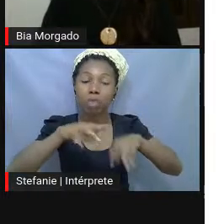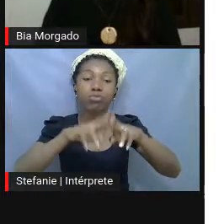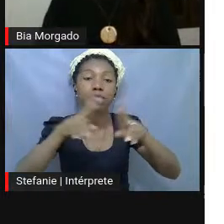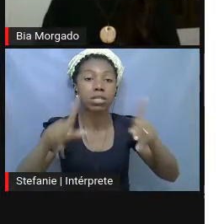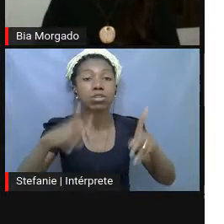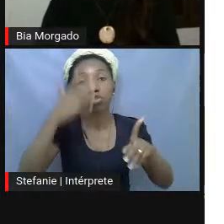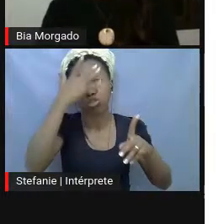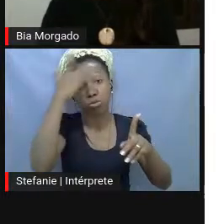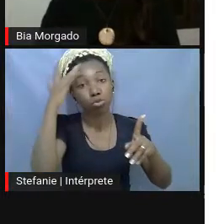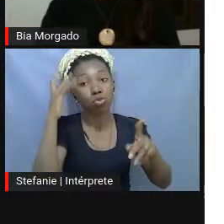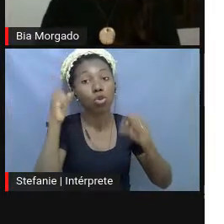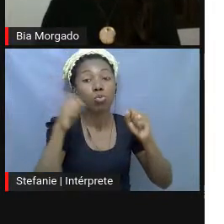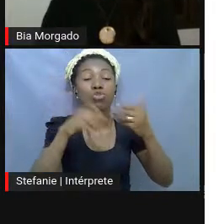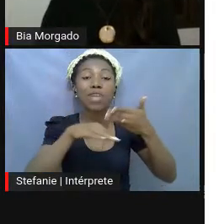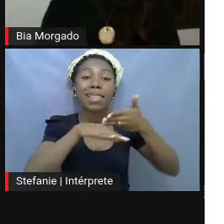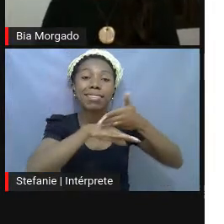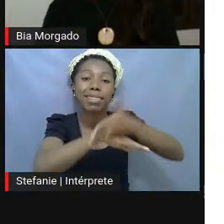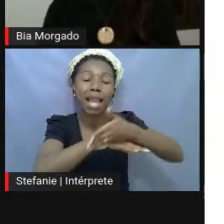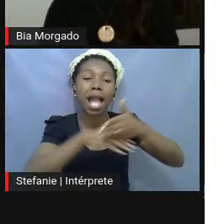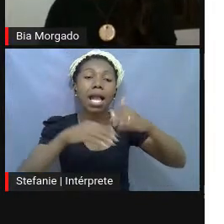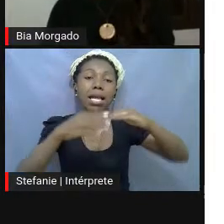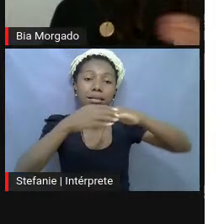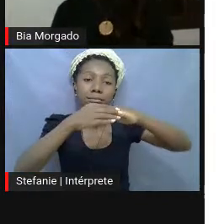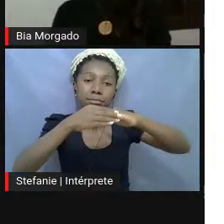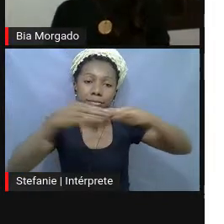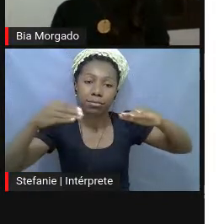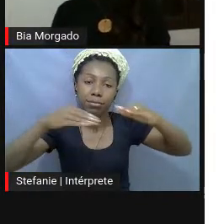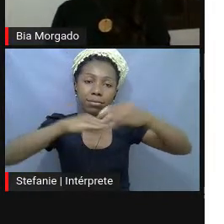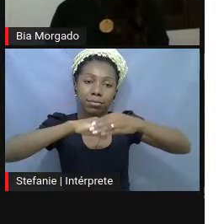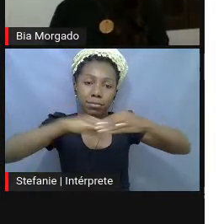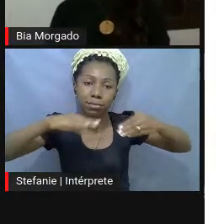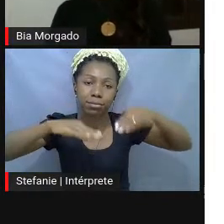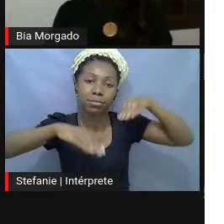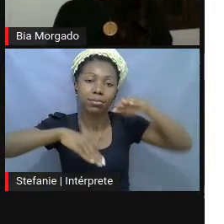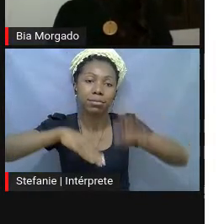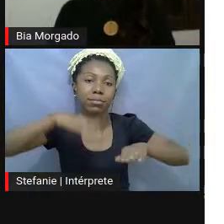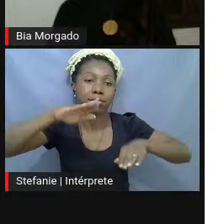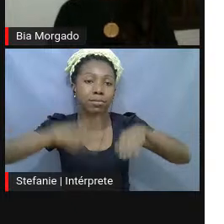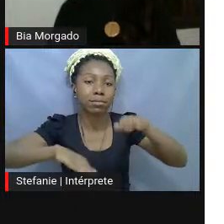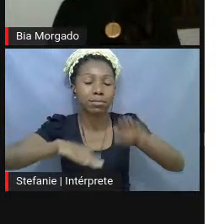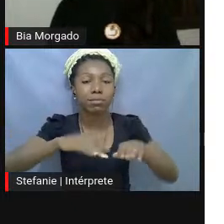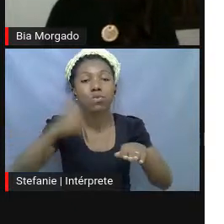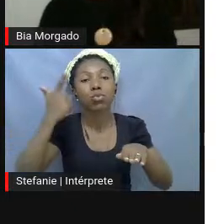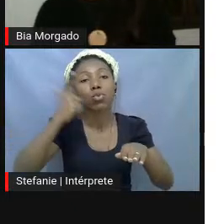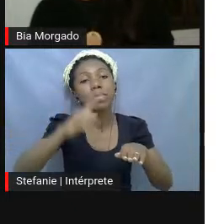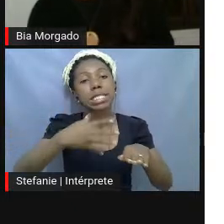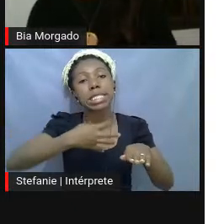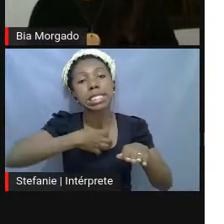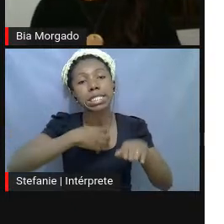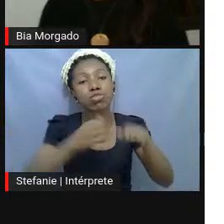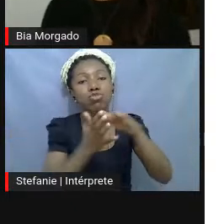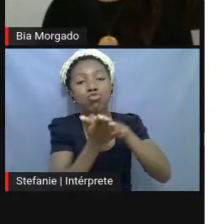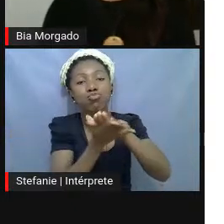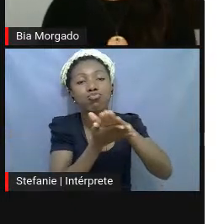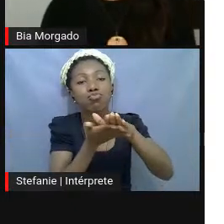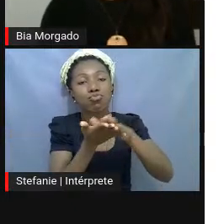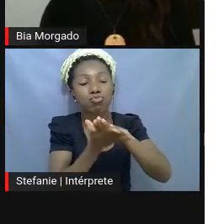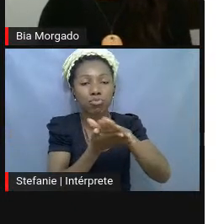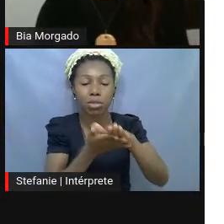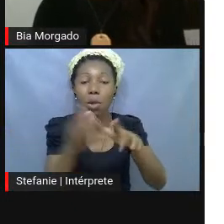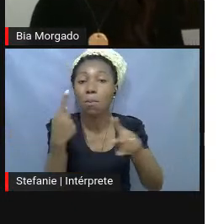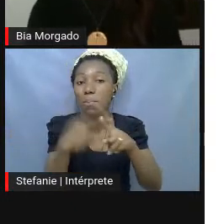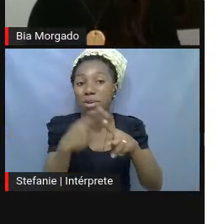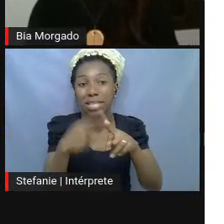entrarem descalços, por exemplo, para poder pisar nesse, nesse chão, né, o que já não era algo habitual,